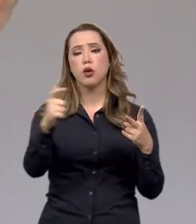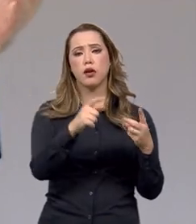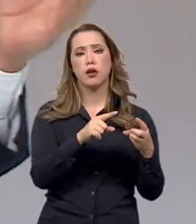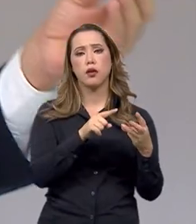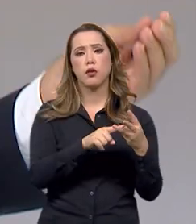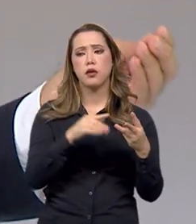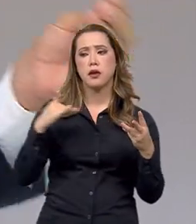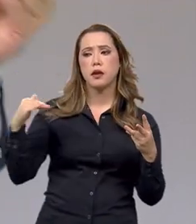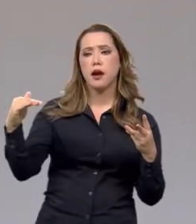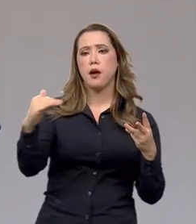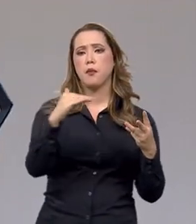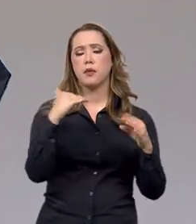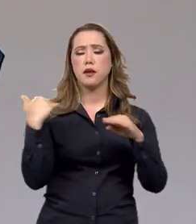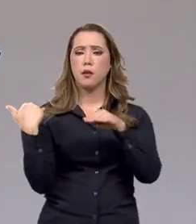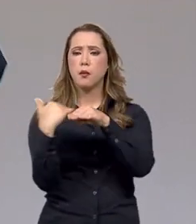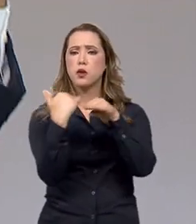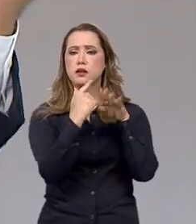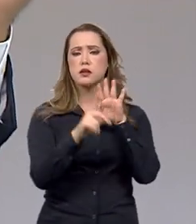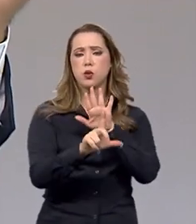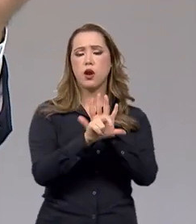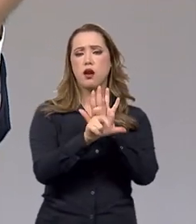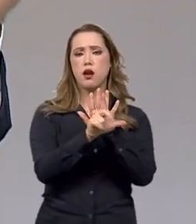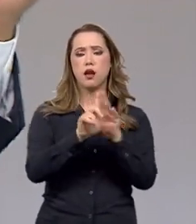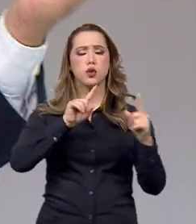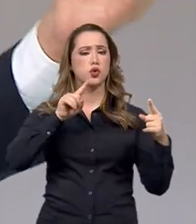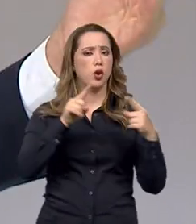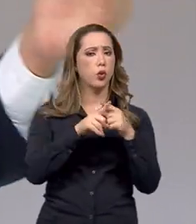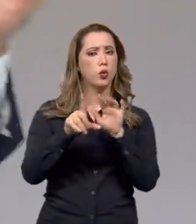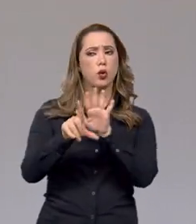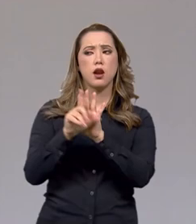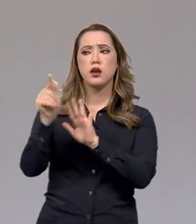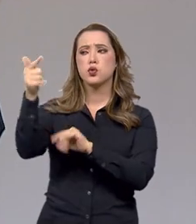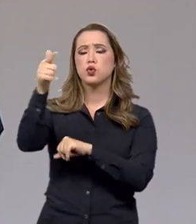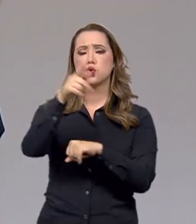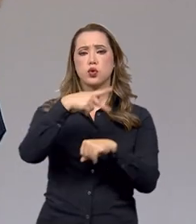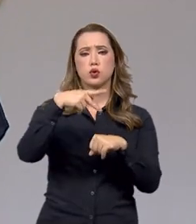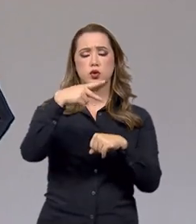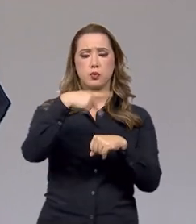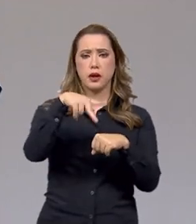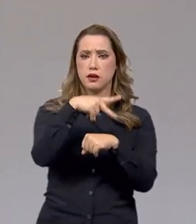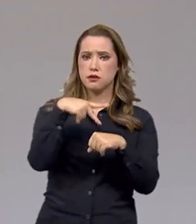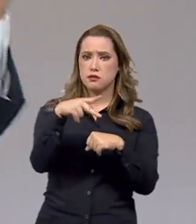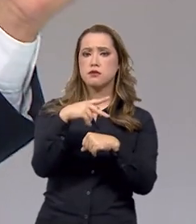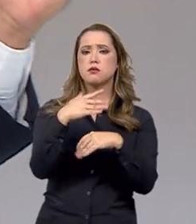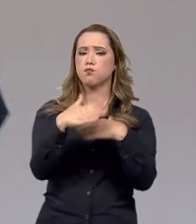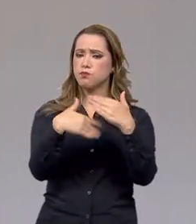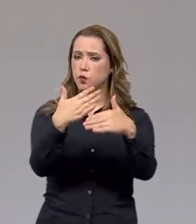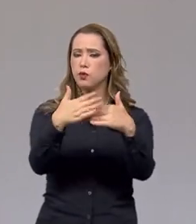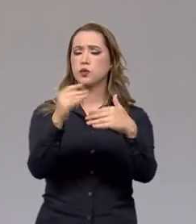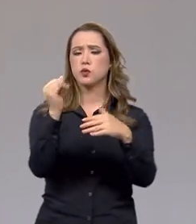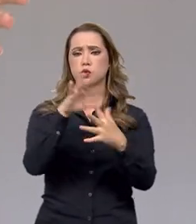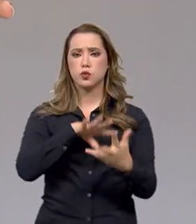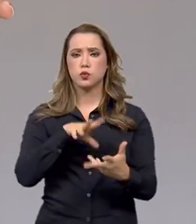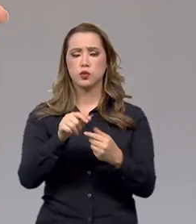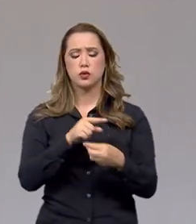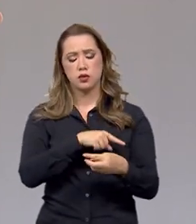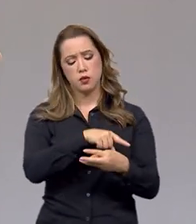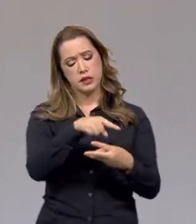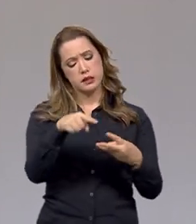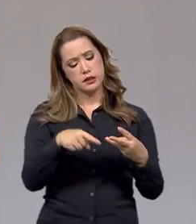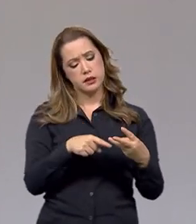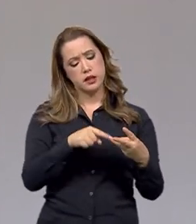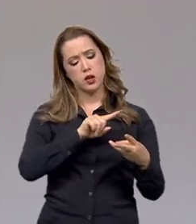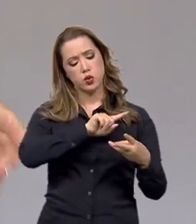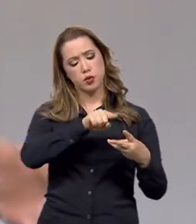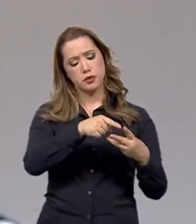harmonização da nossa legislação com as legislações de outras economias avançadas no mundo? Essas três diretrizes estão hoje